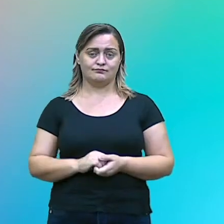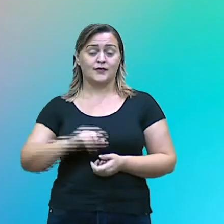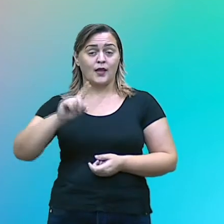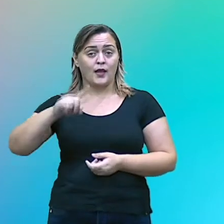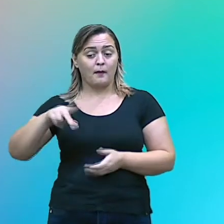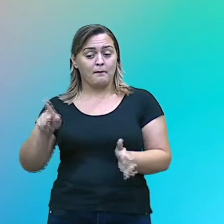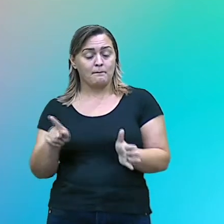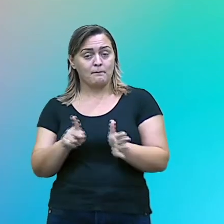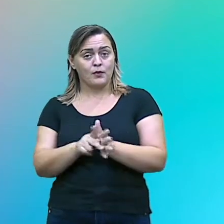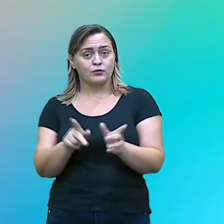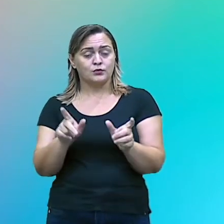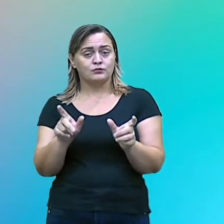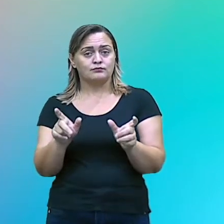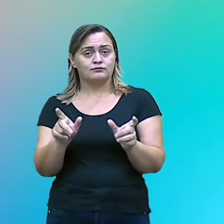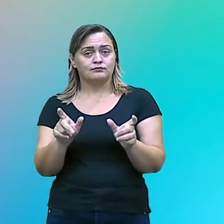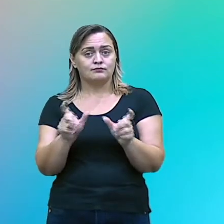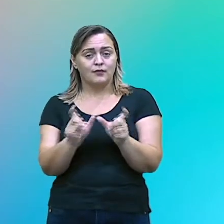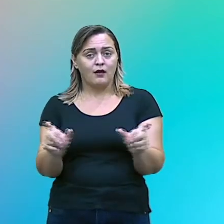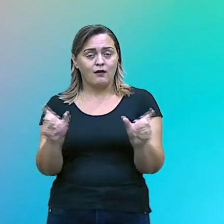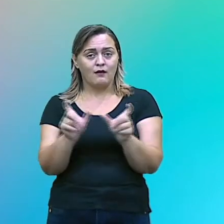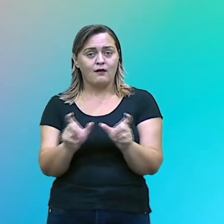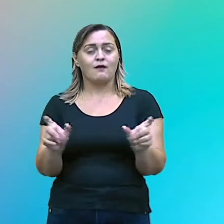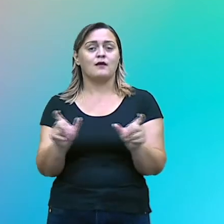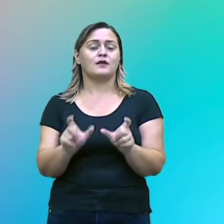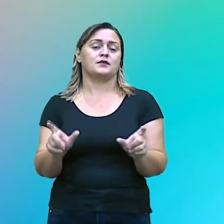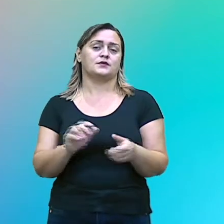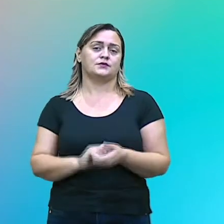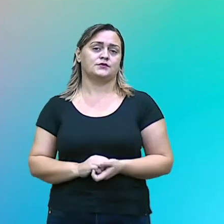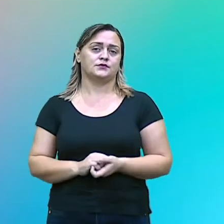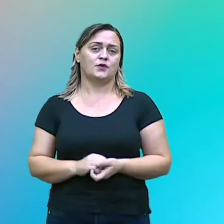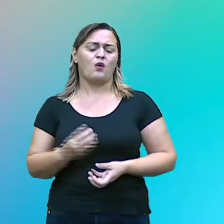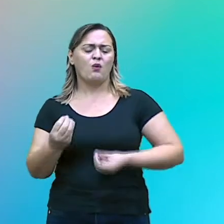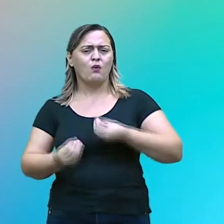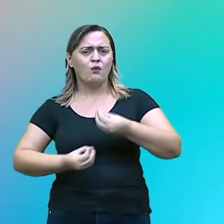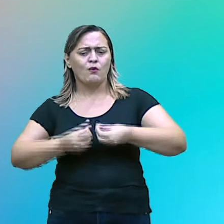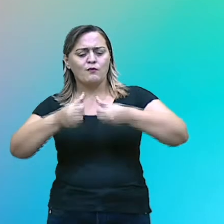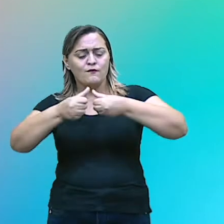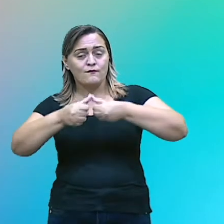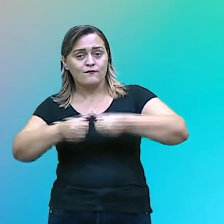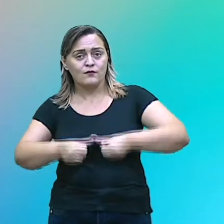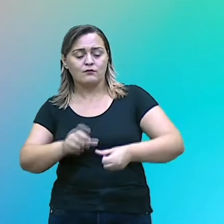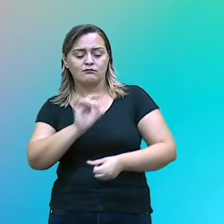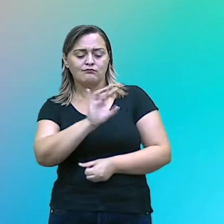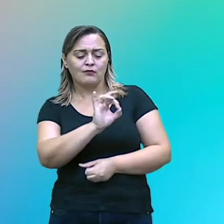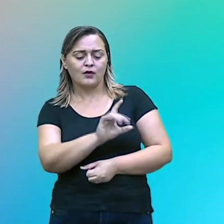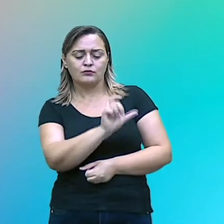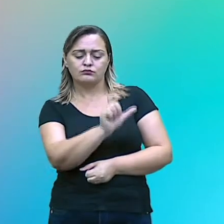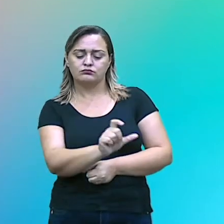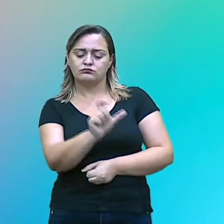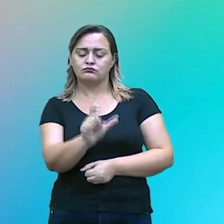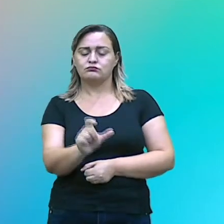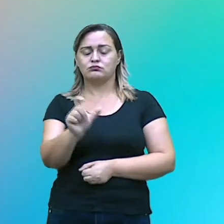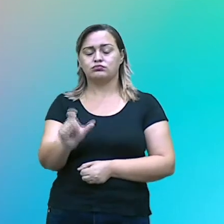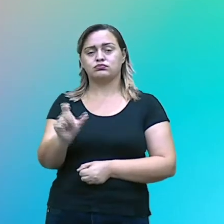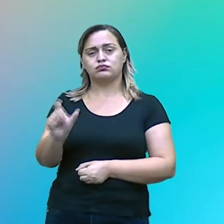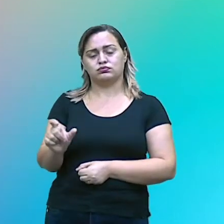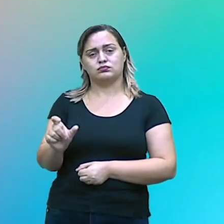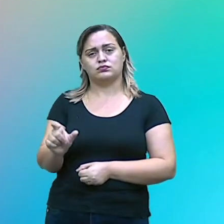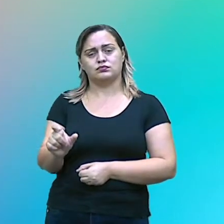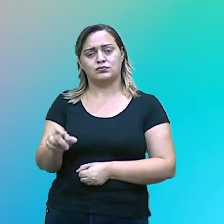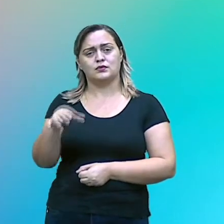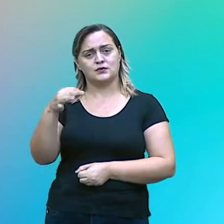gramática aí, que vai estudar a disposição das palavras na frase e que inclui também a relação